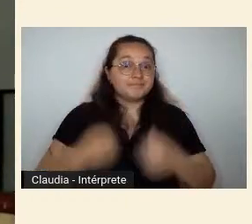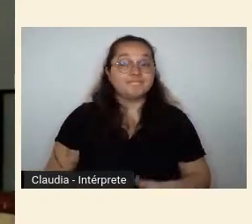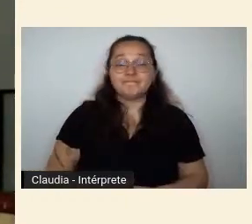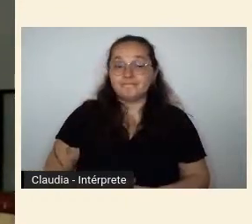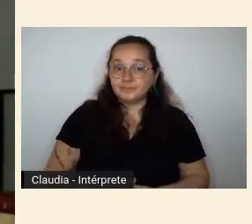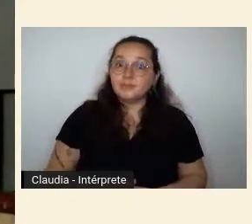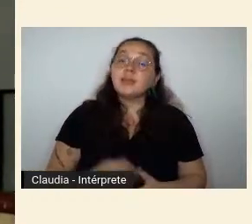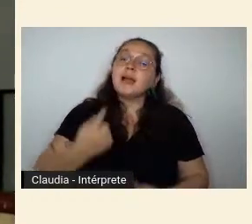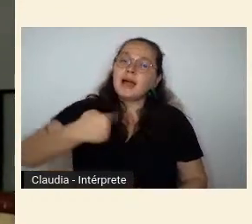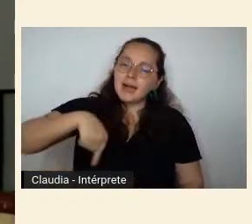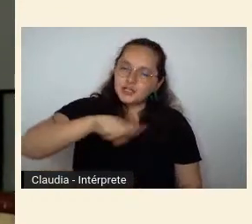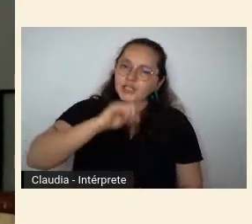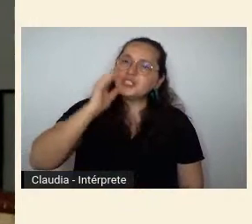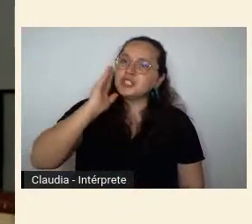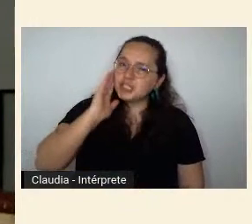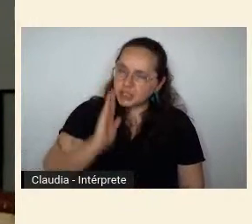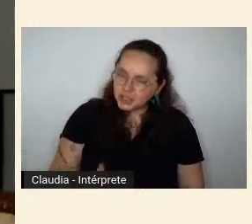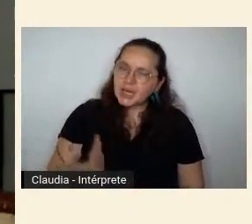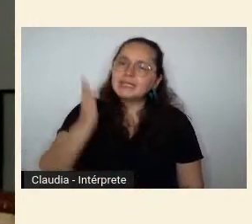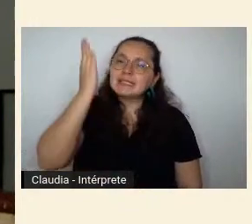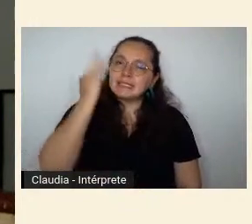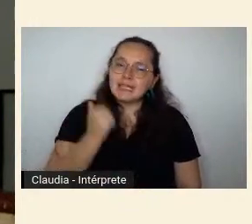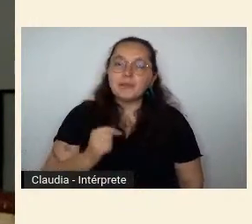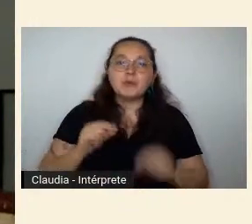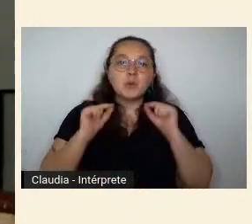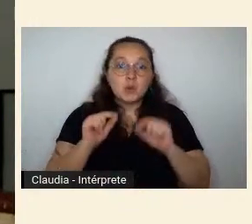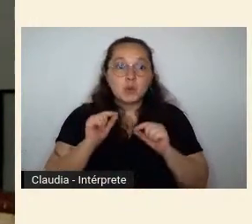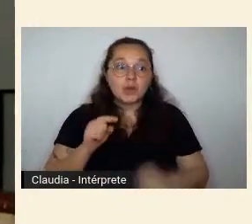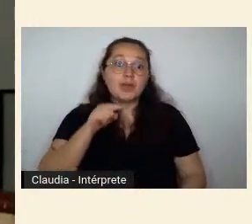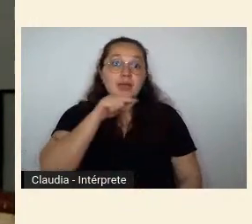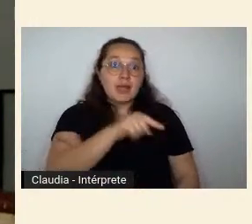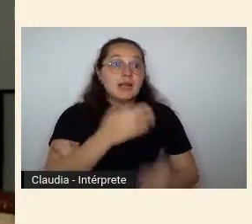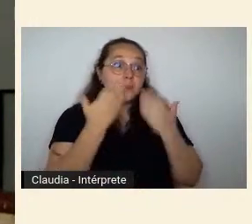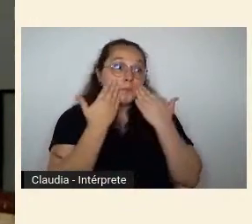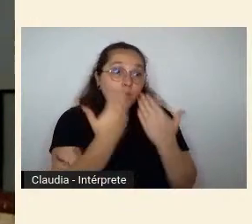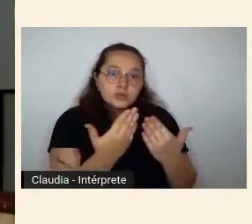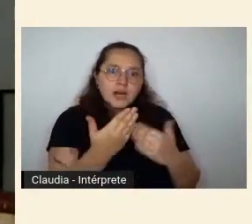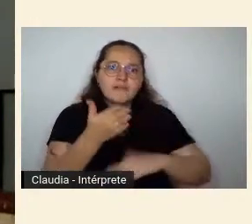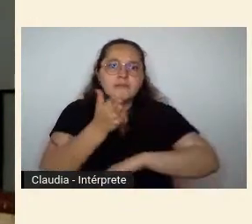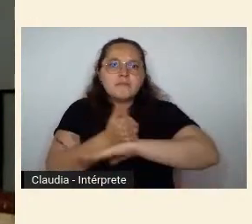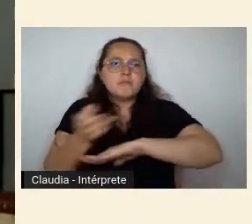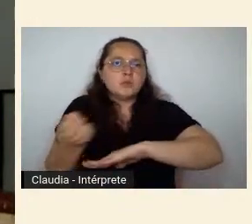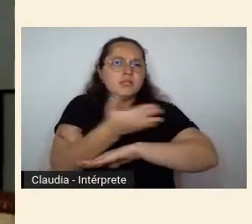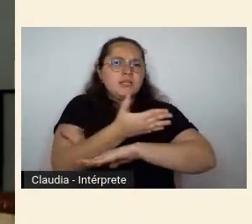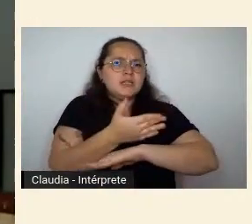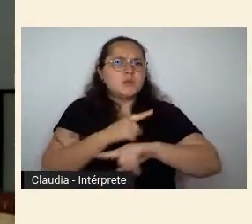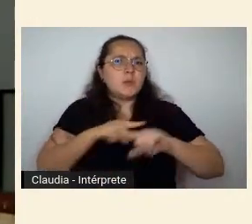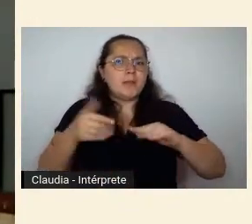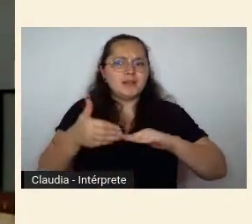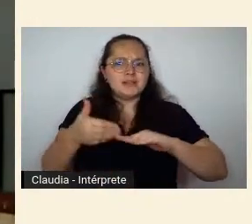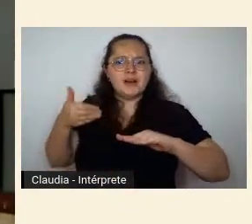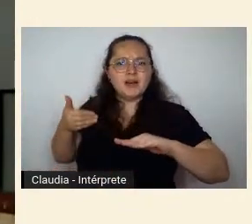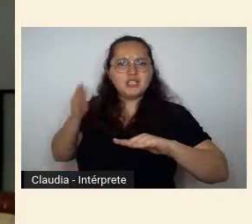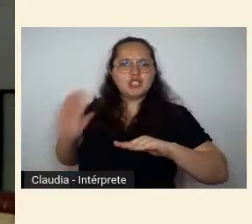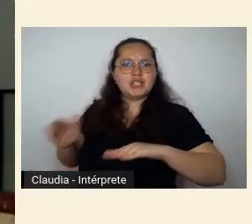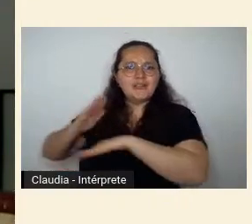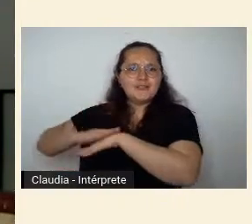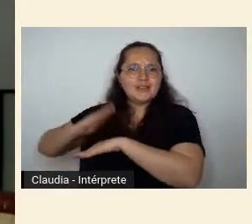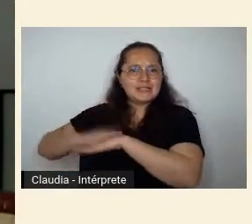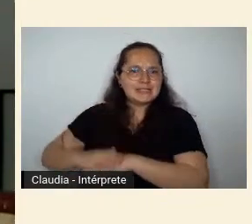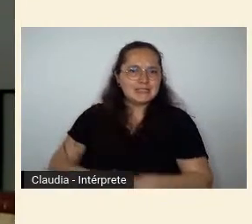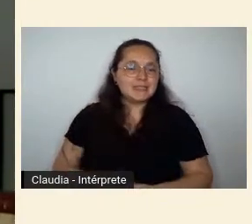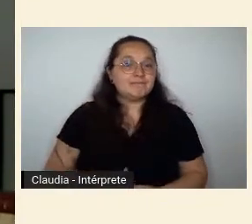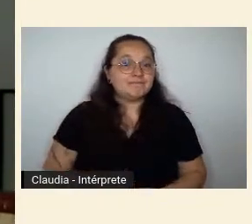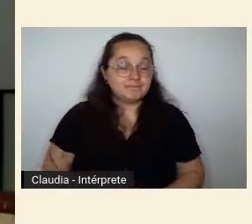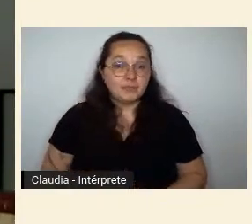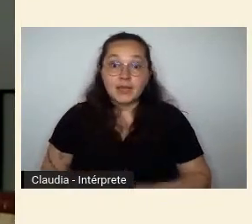portanto do caráter limitado de modernismo que a semana trazia só que toda essa crítica toda essa revisão não só já